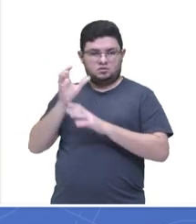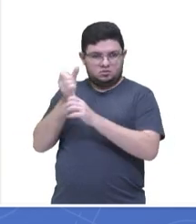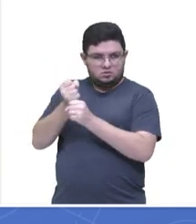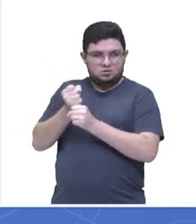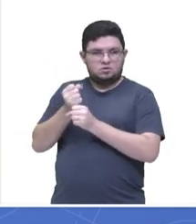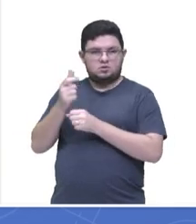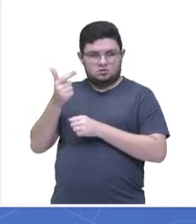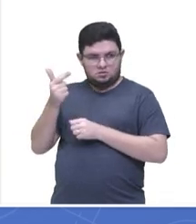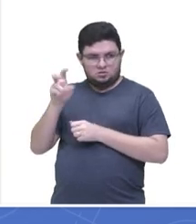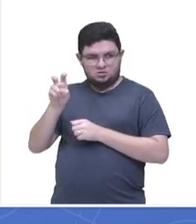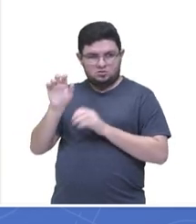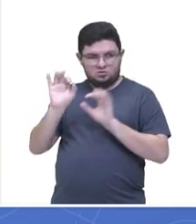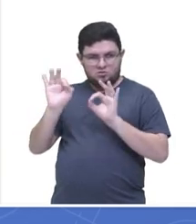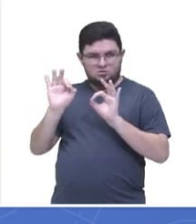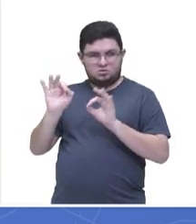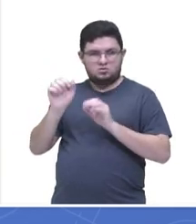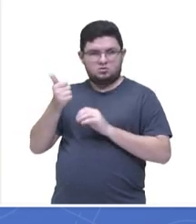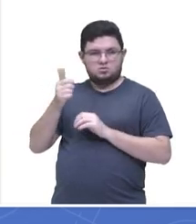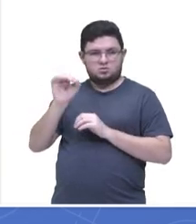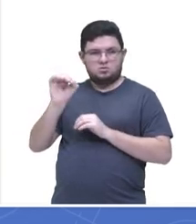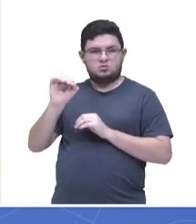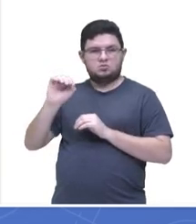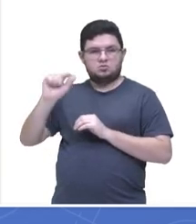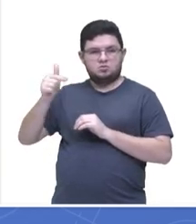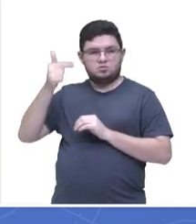10⁻¹² deu 10⁻¹².